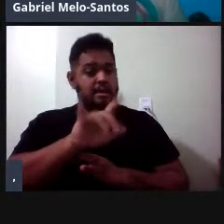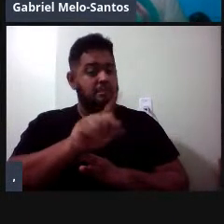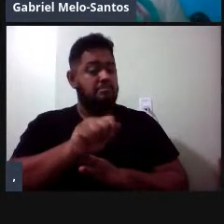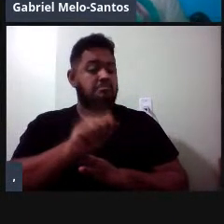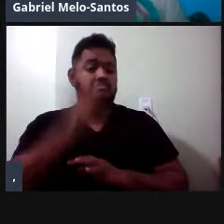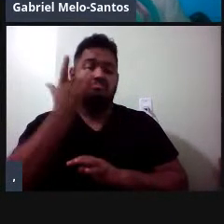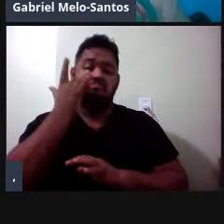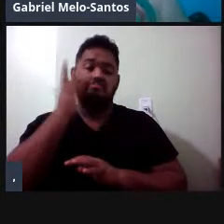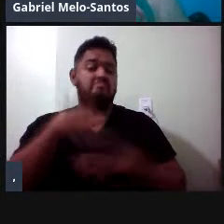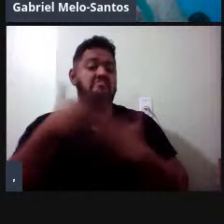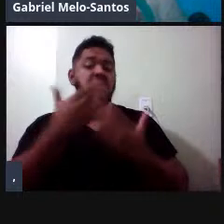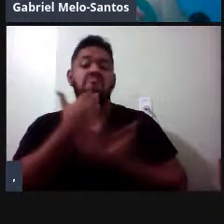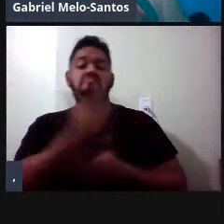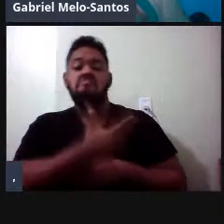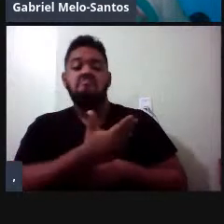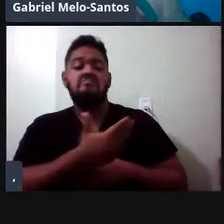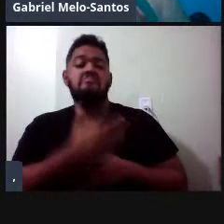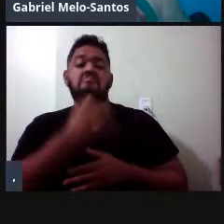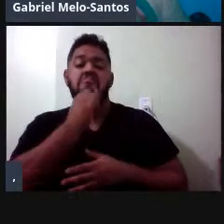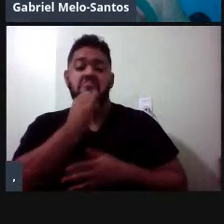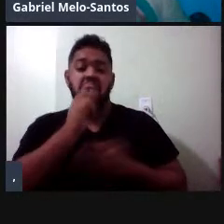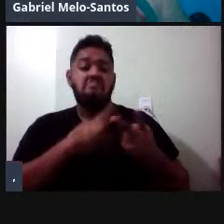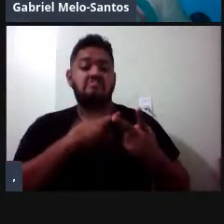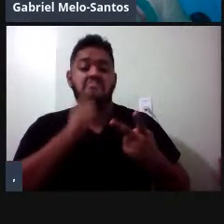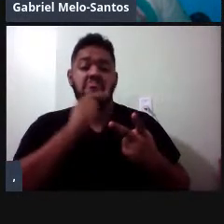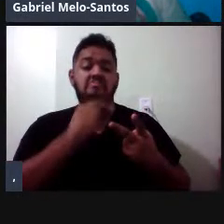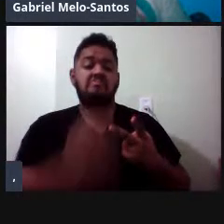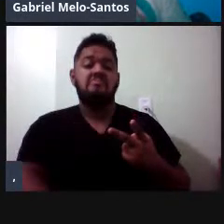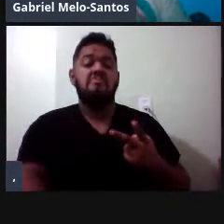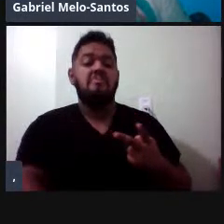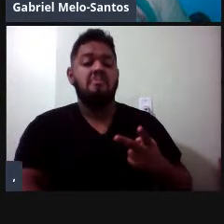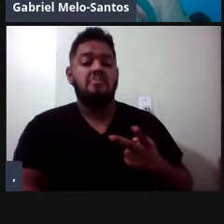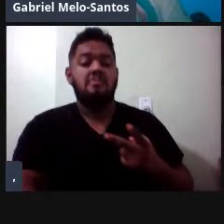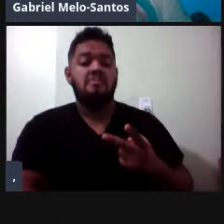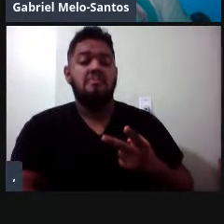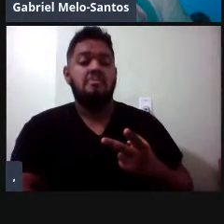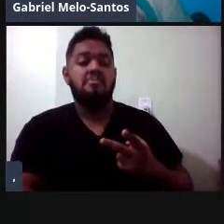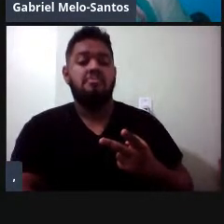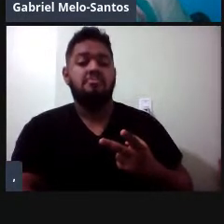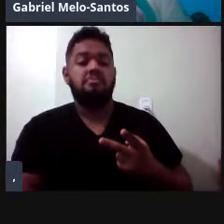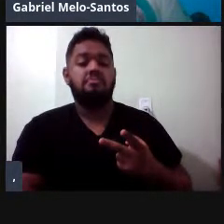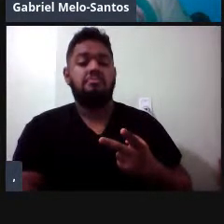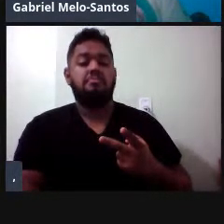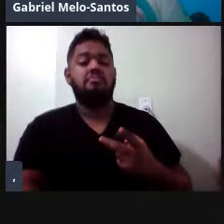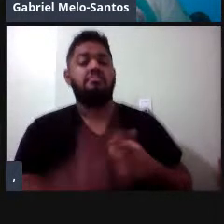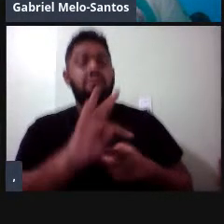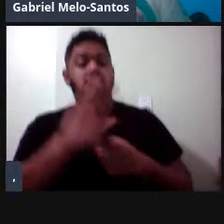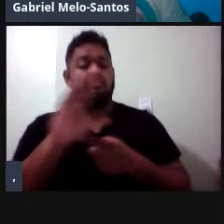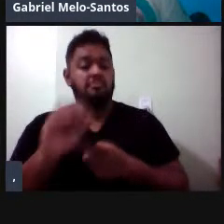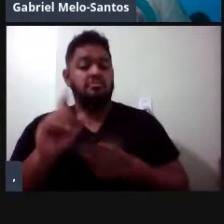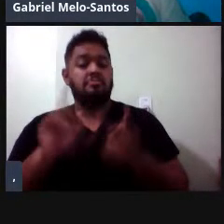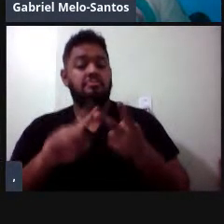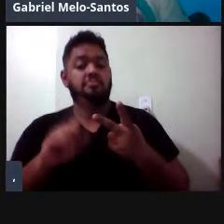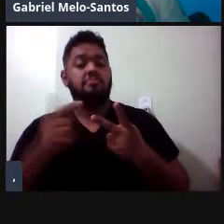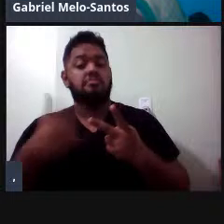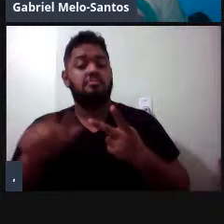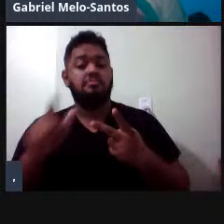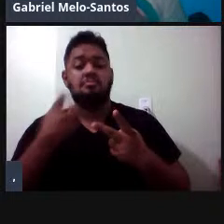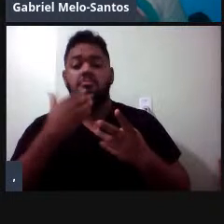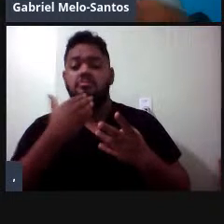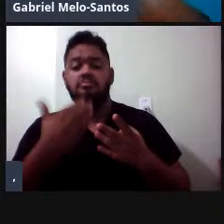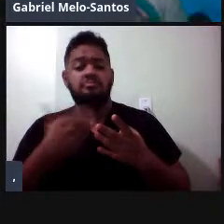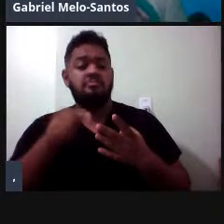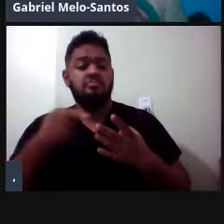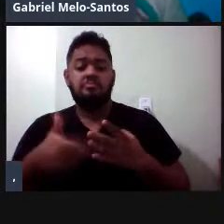né? Porque a Bacia do Tocantins, ela está desconectada da missão da Amazônia já tem há mais de dois milhões de anos,